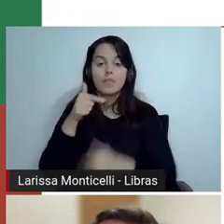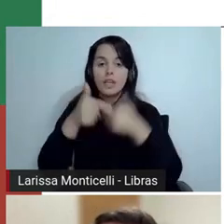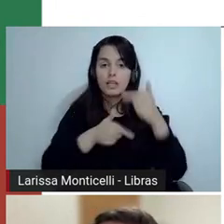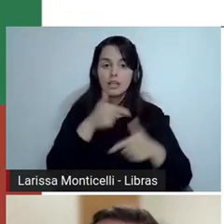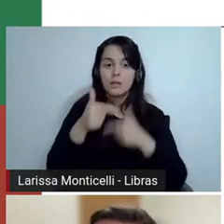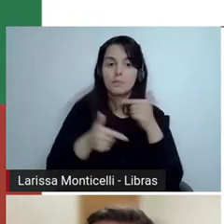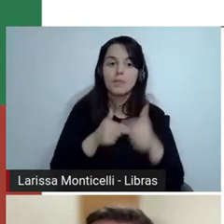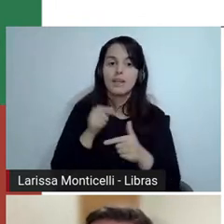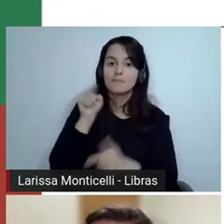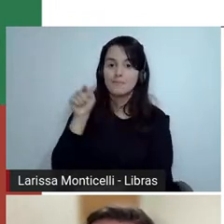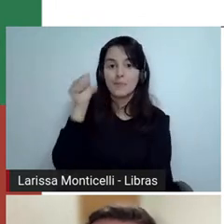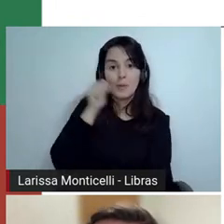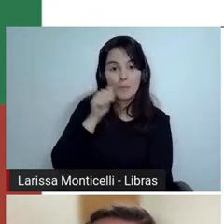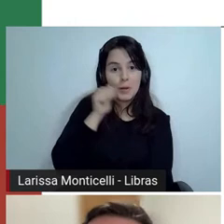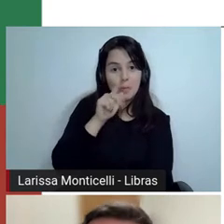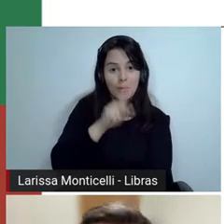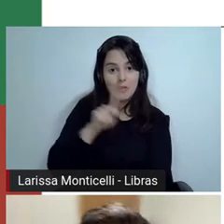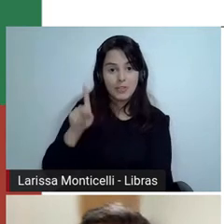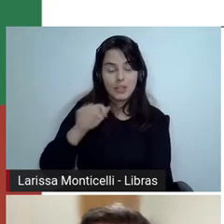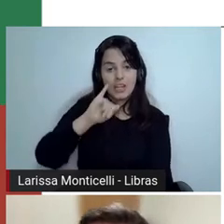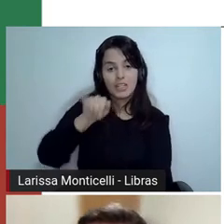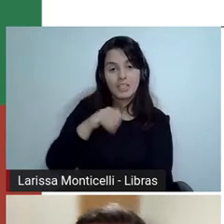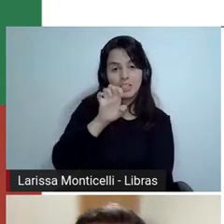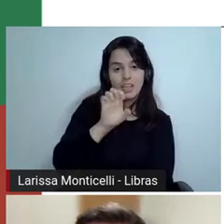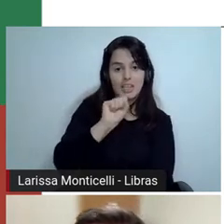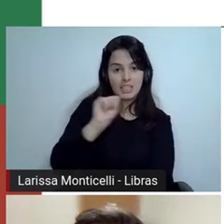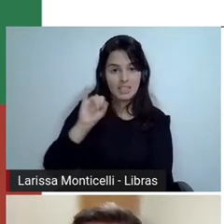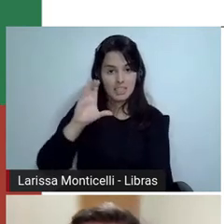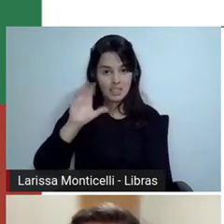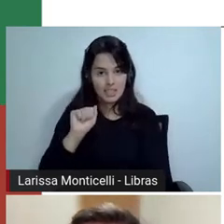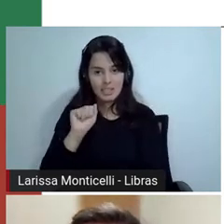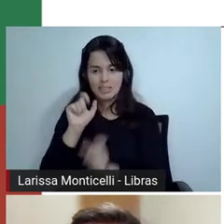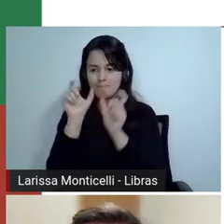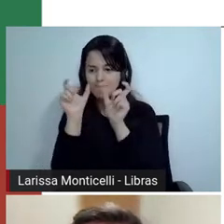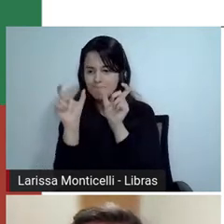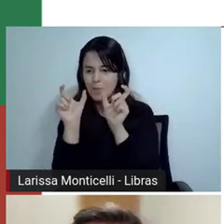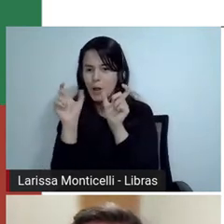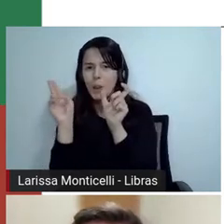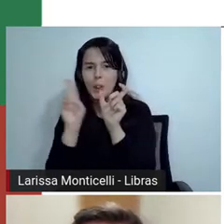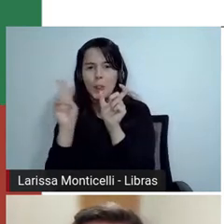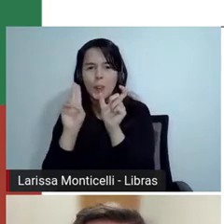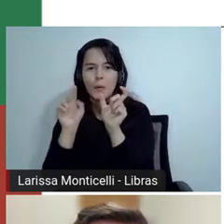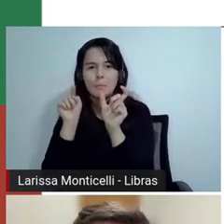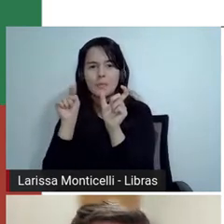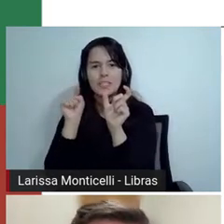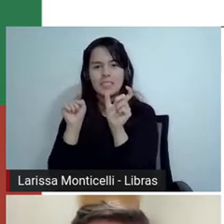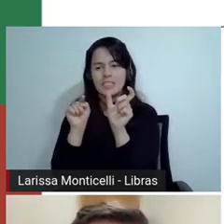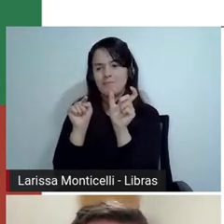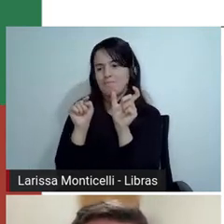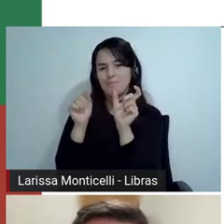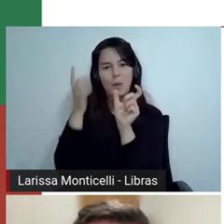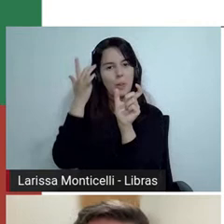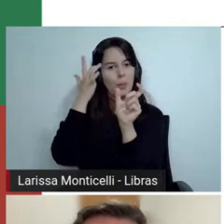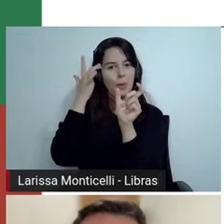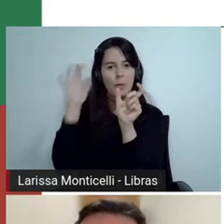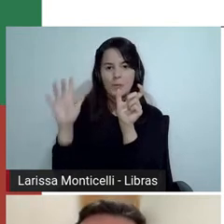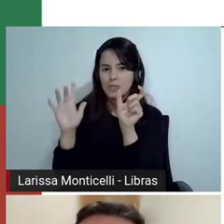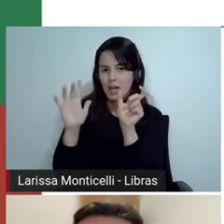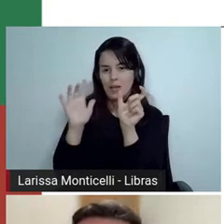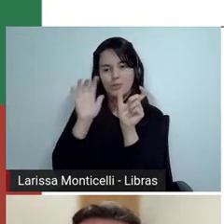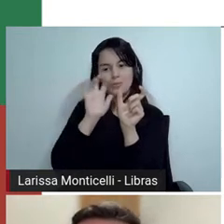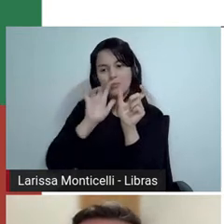sobrenome, tá, é, Jéssica K L I M A C Z E W S K I